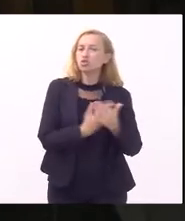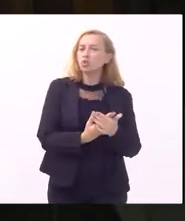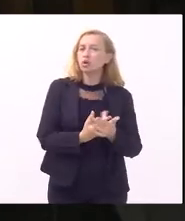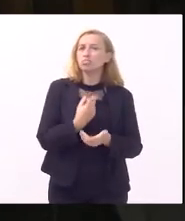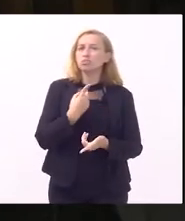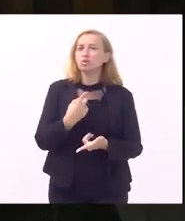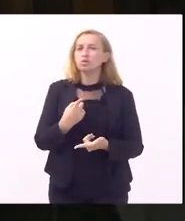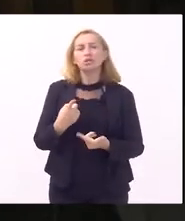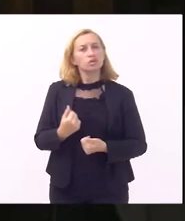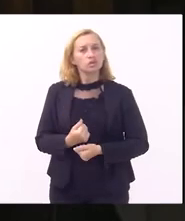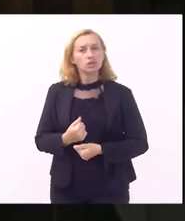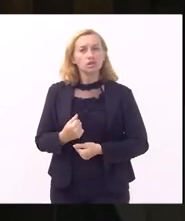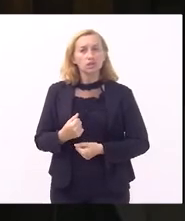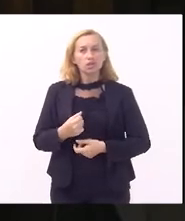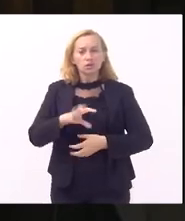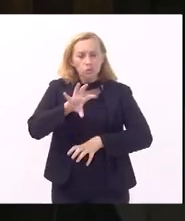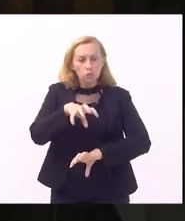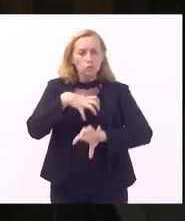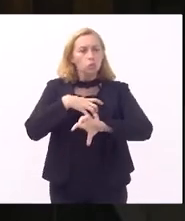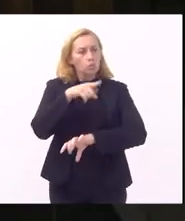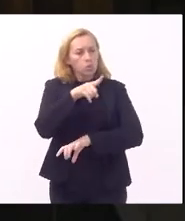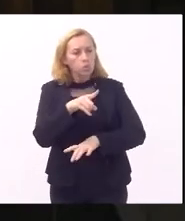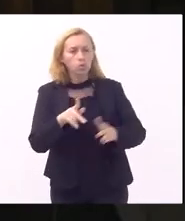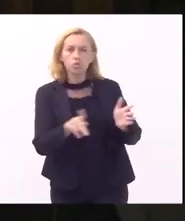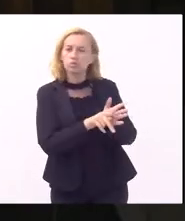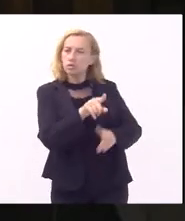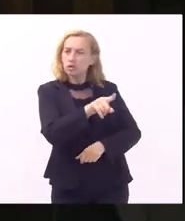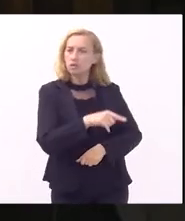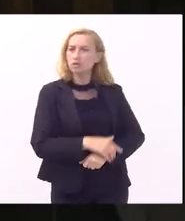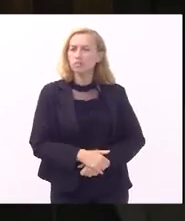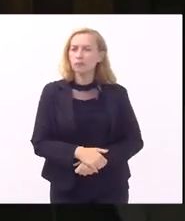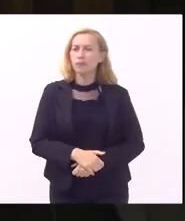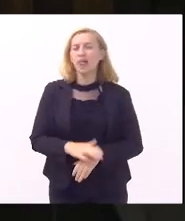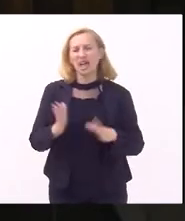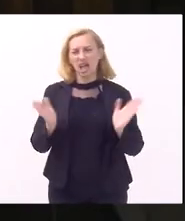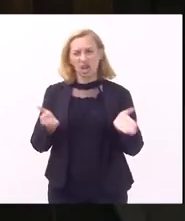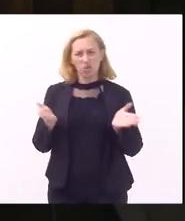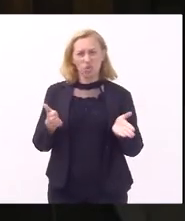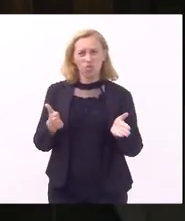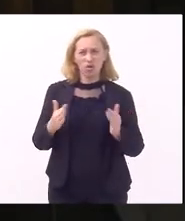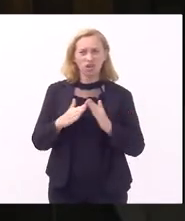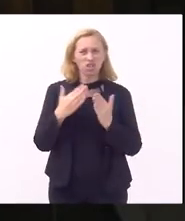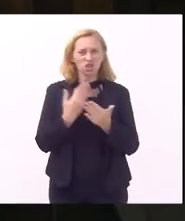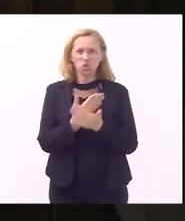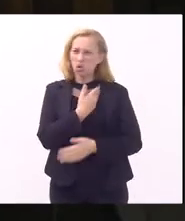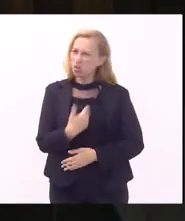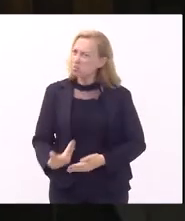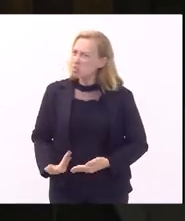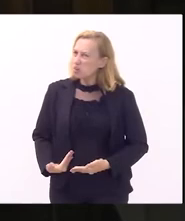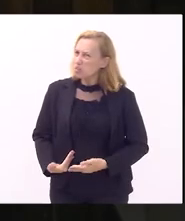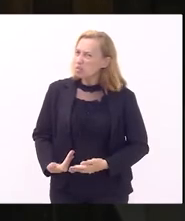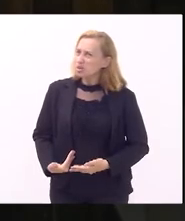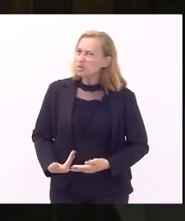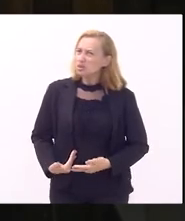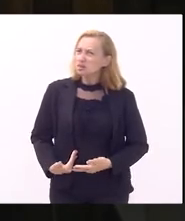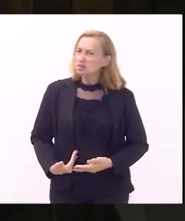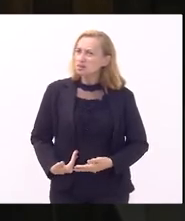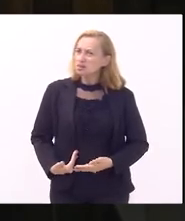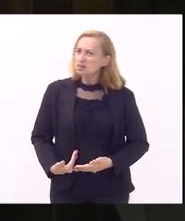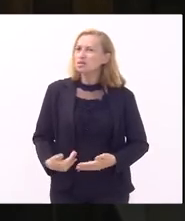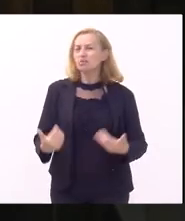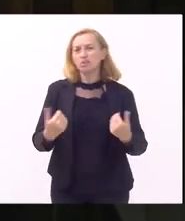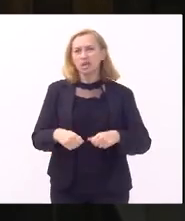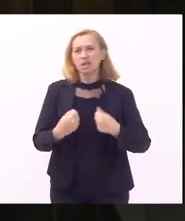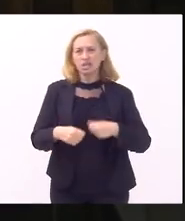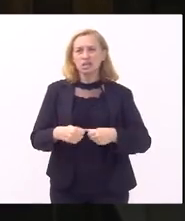me identifico com esse projeto agora as escolas públicas tem que ter caráter universal